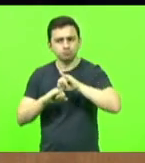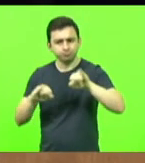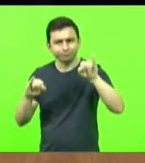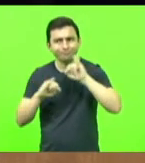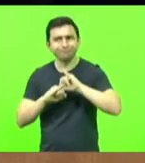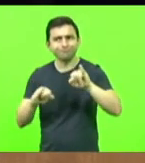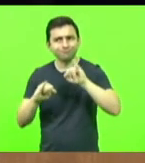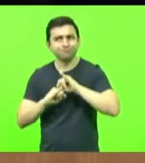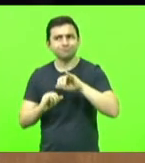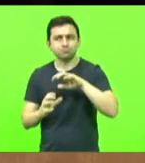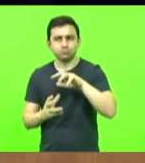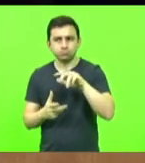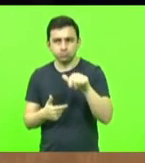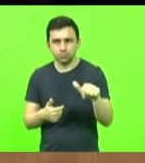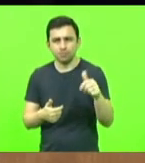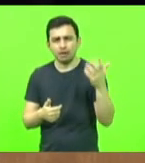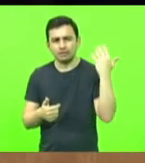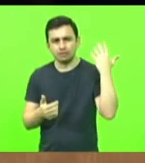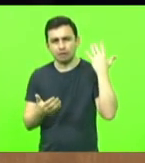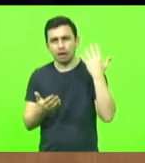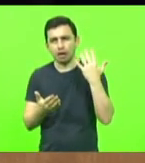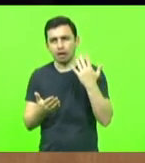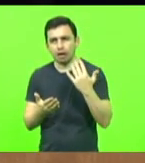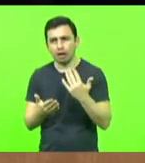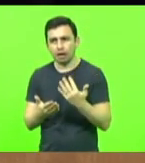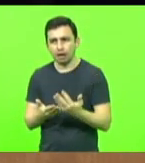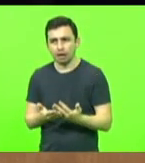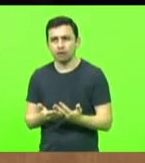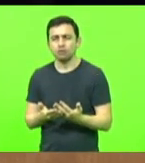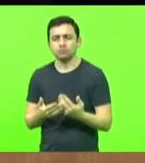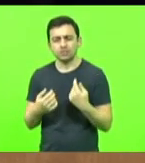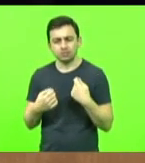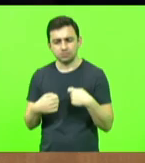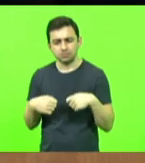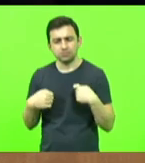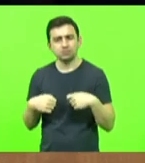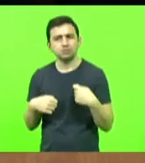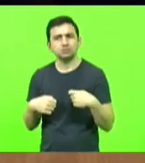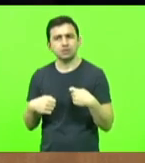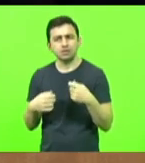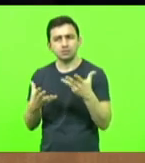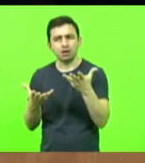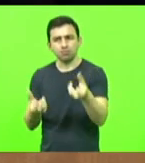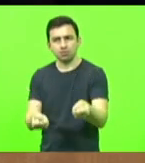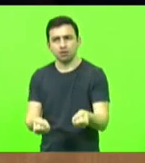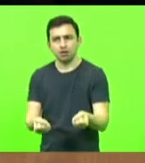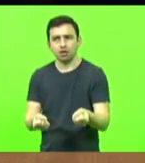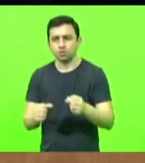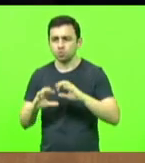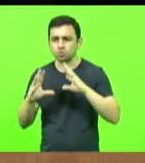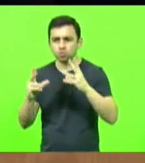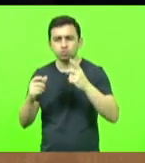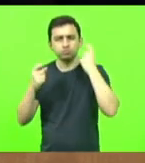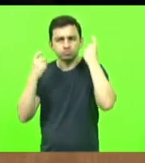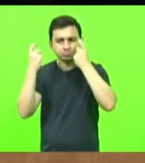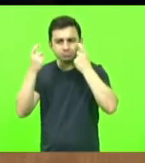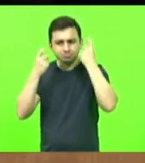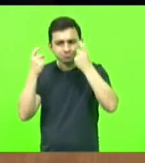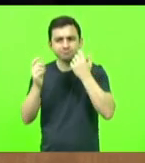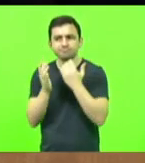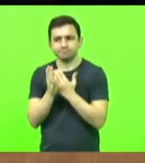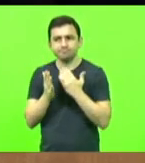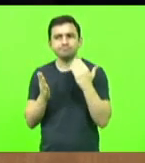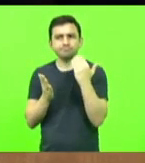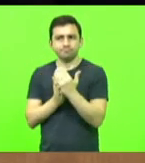Desde então, é inegável. A situação só se tornou ainda mais preocupante. Se